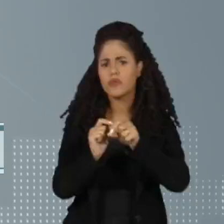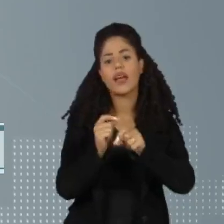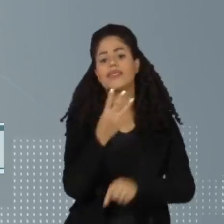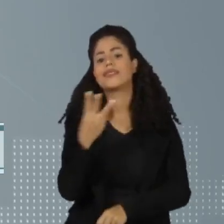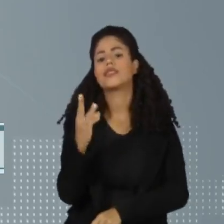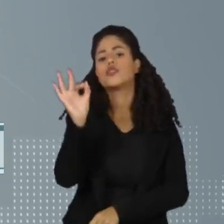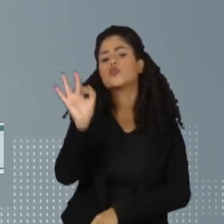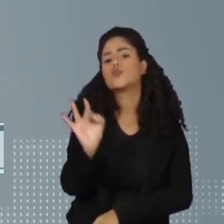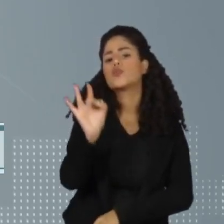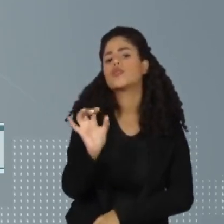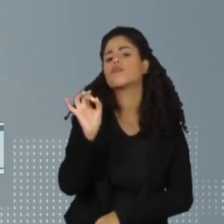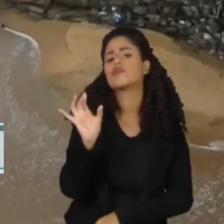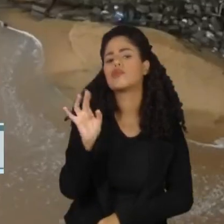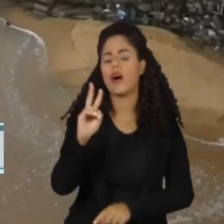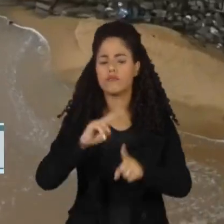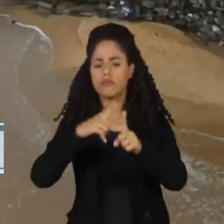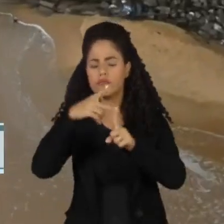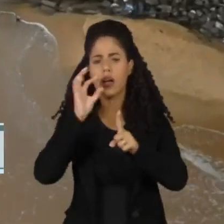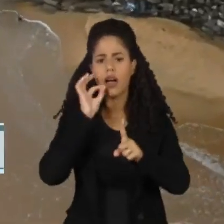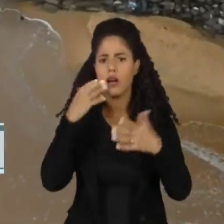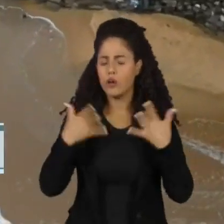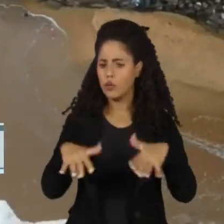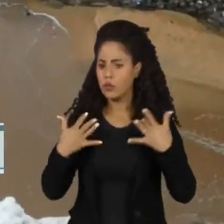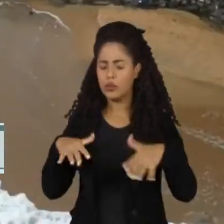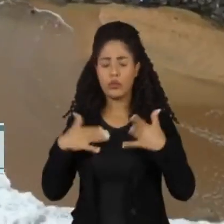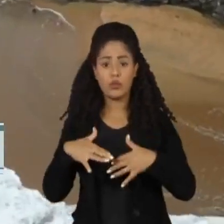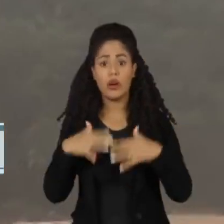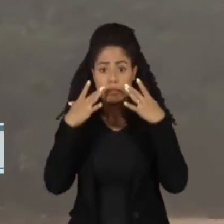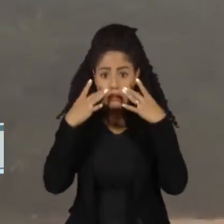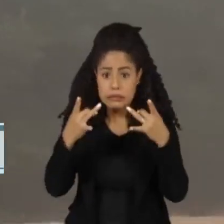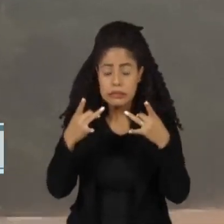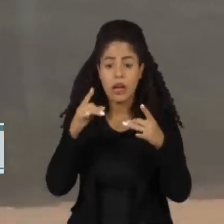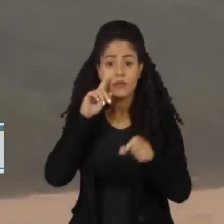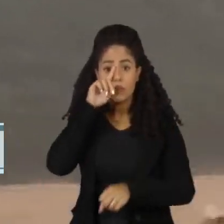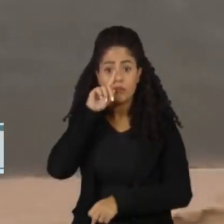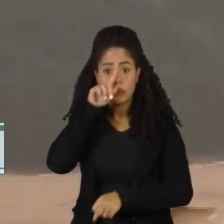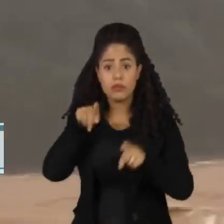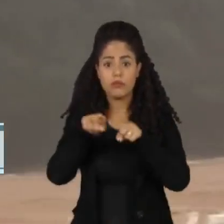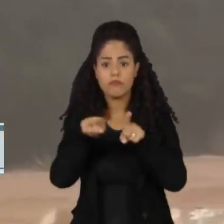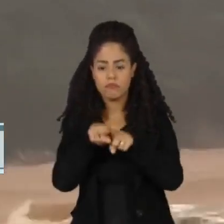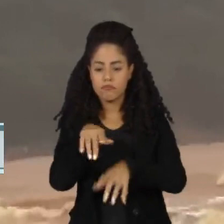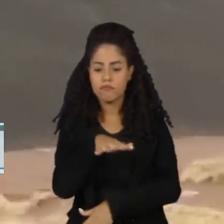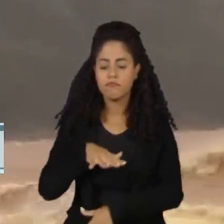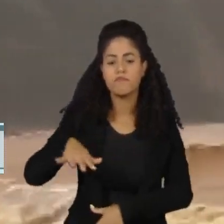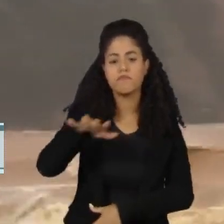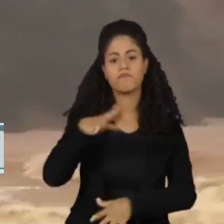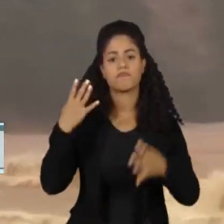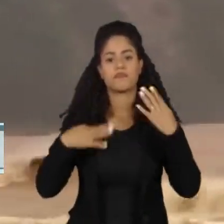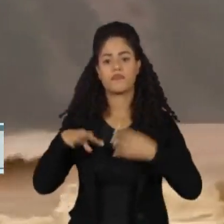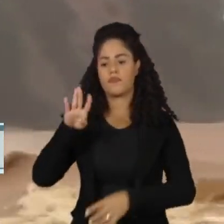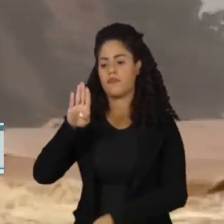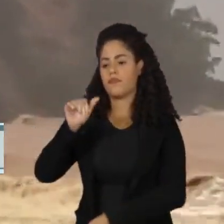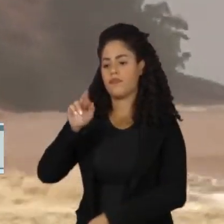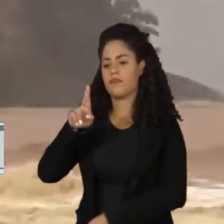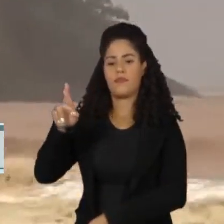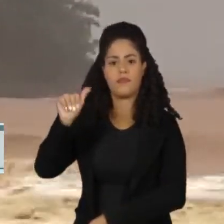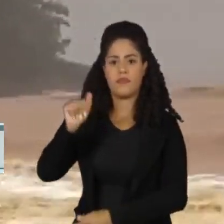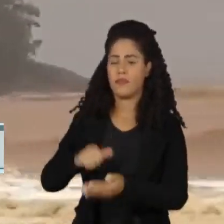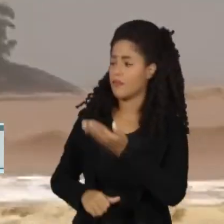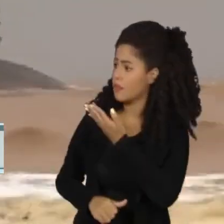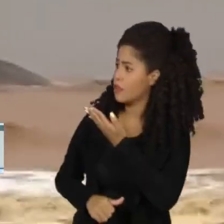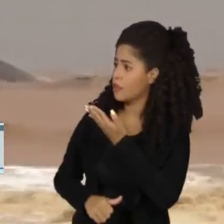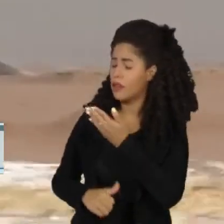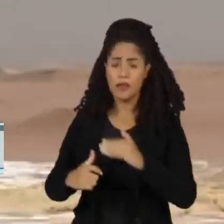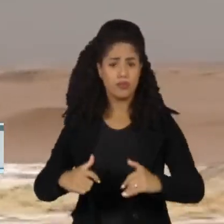volume, o que já representava uma situação de risco. Paraísos turísticos, como a Barra do Saí, ficaram